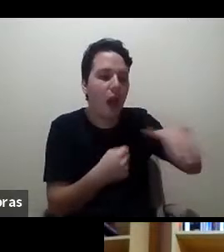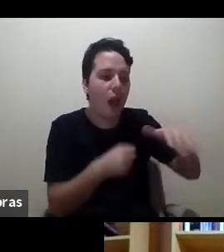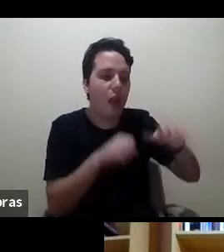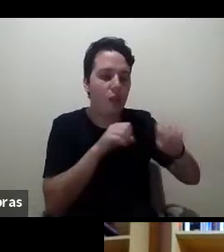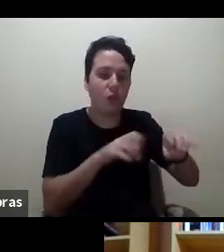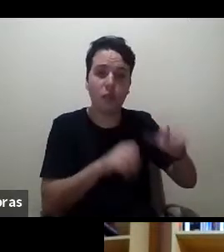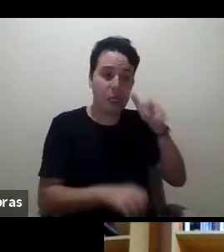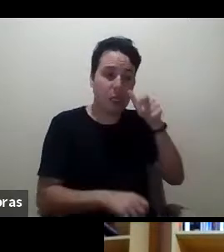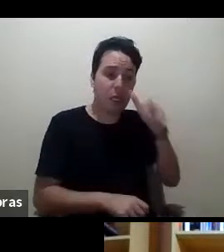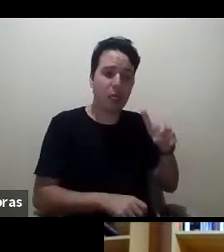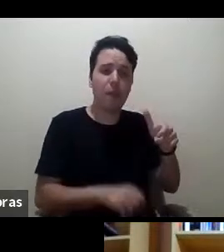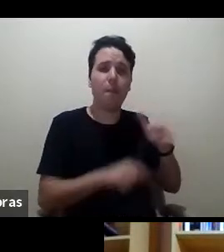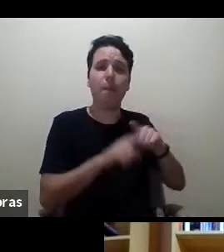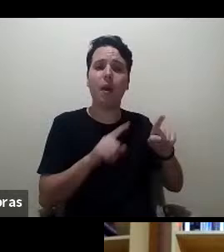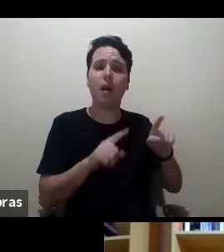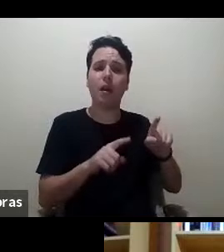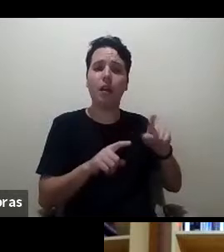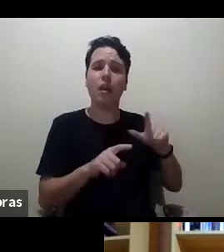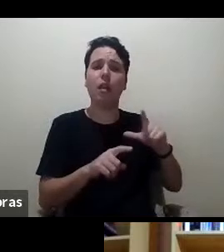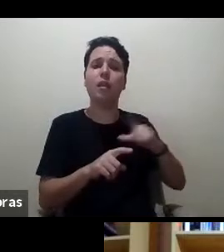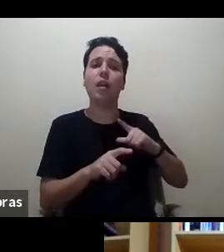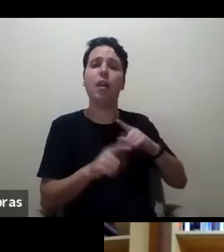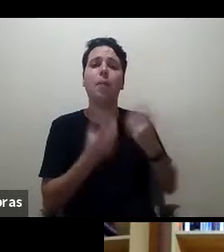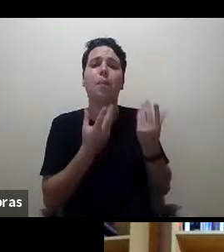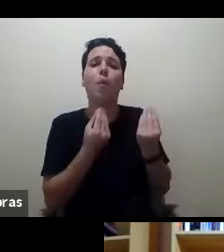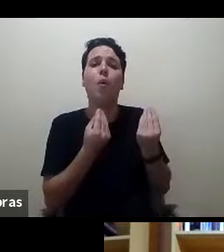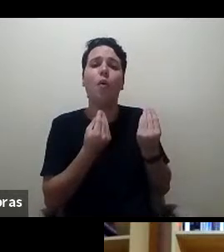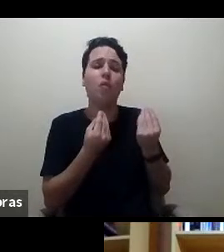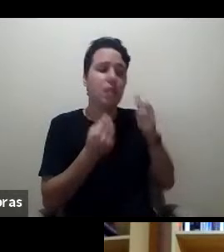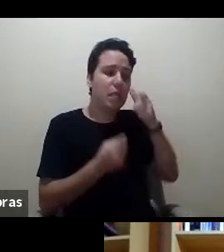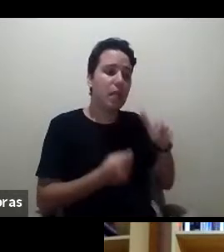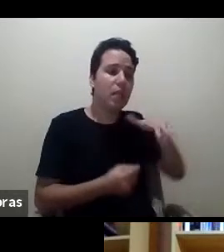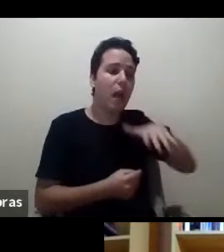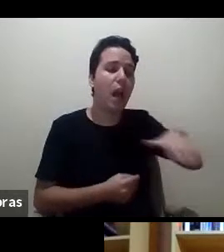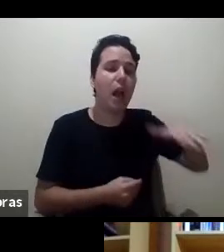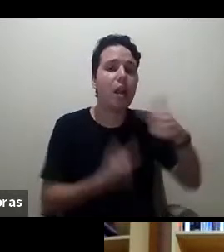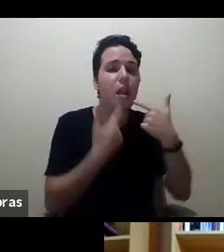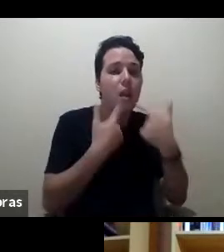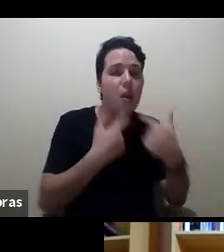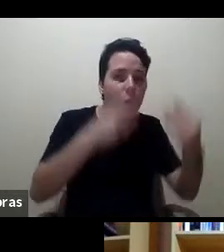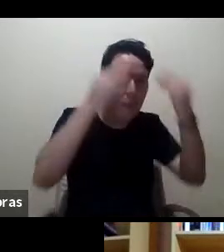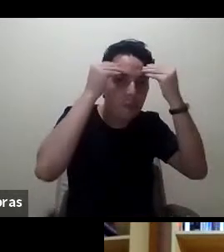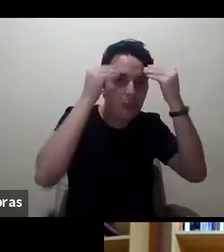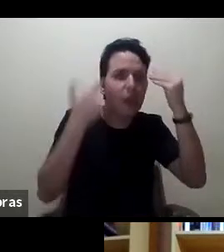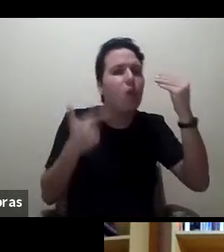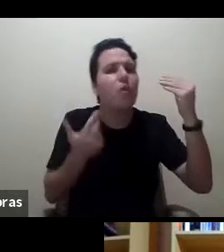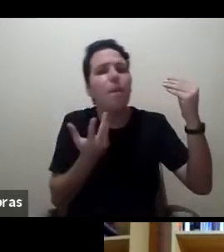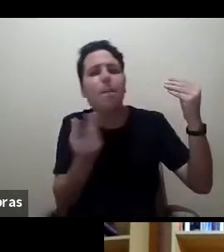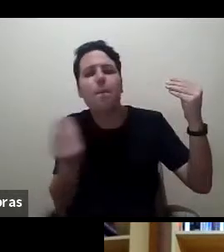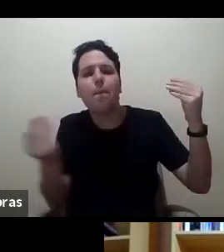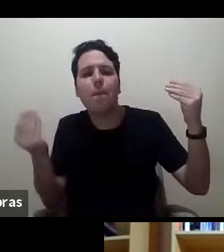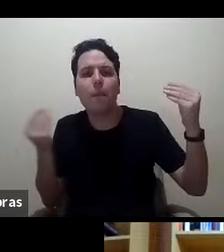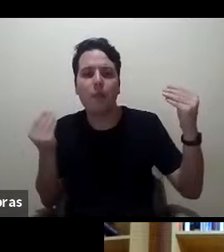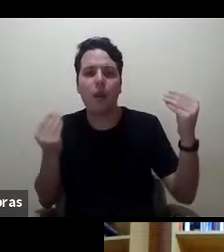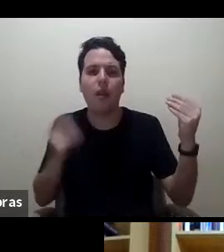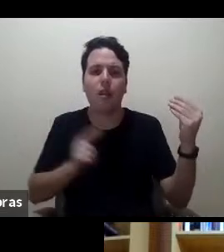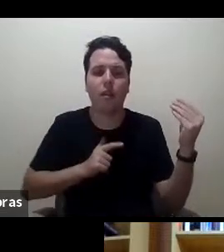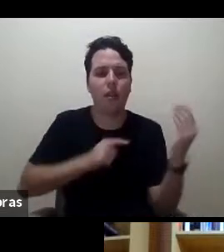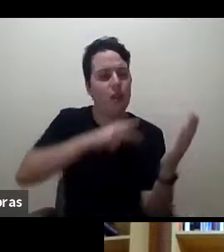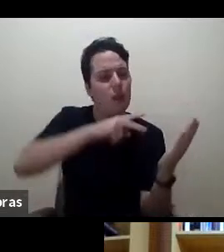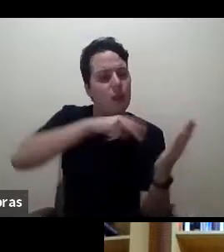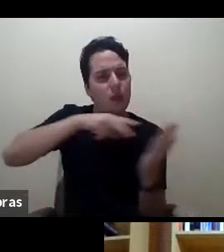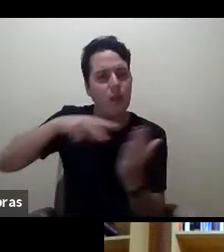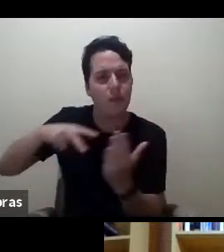tem muita gente interessada na questão de linguagem. Então, quando tem tanta leitura, tem tanto acesso,